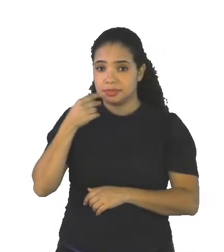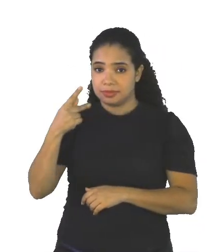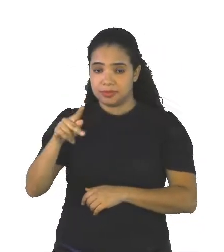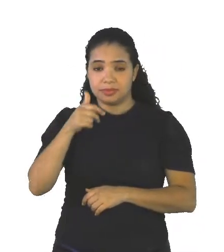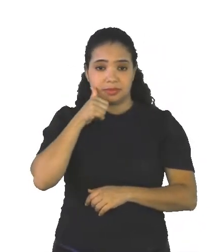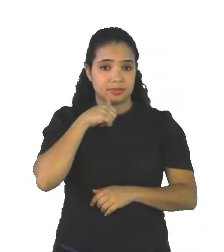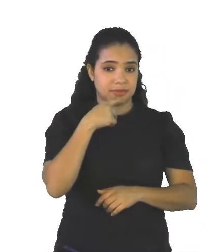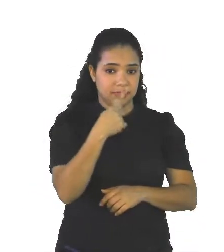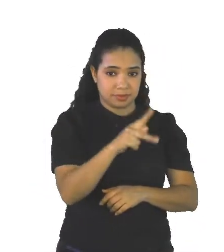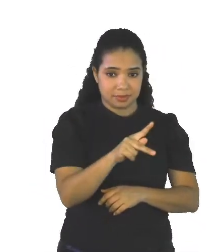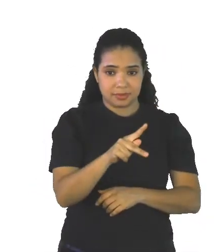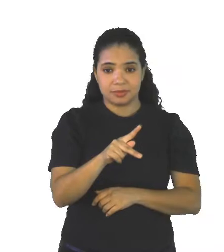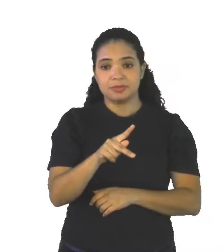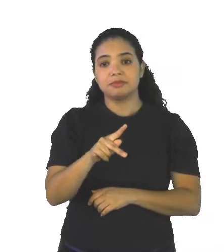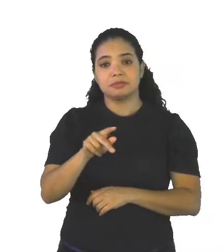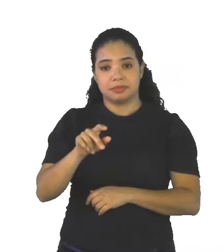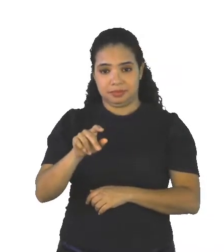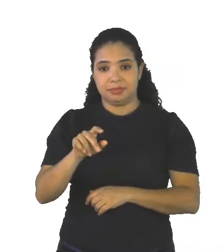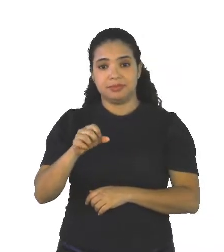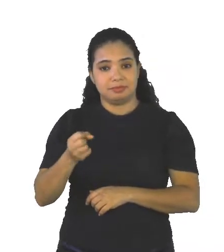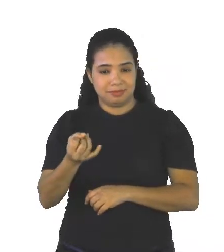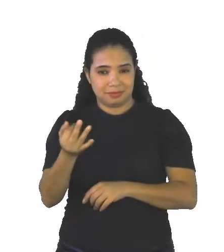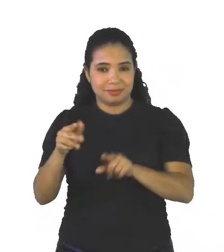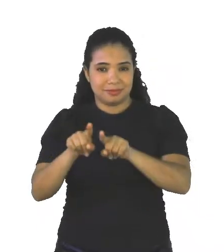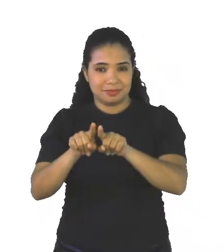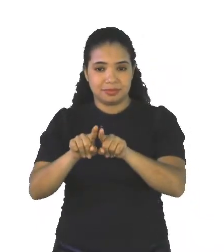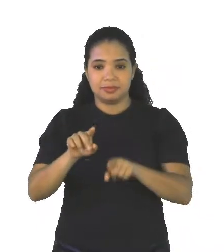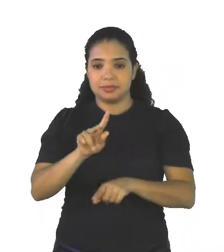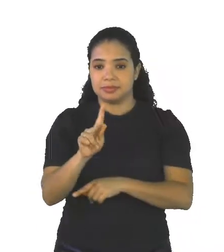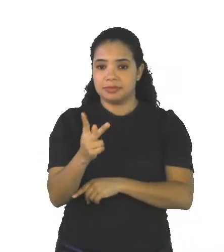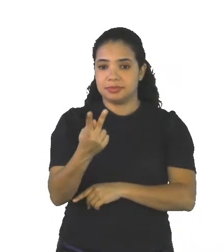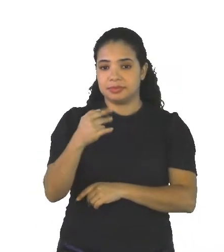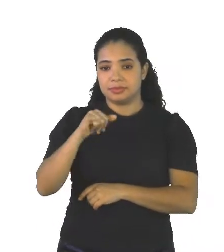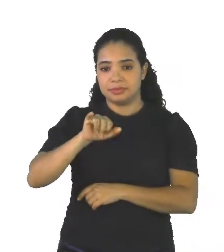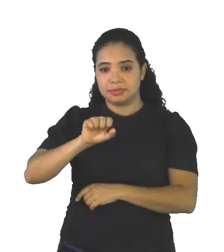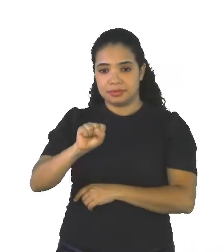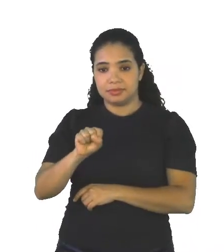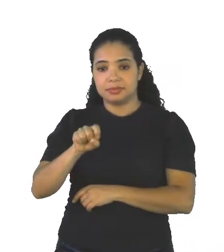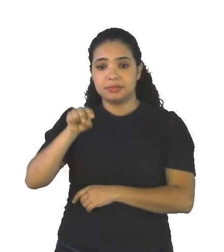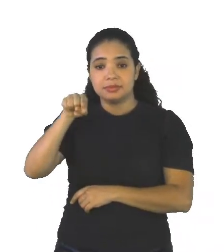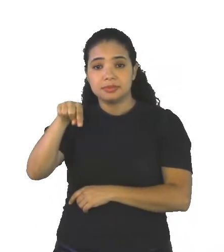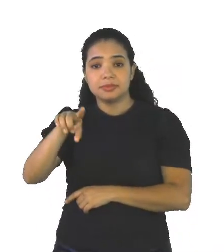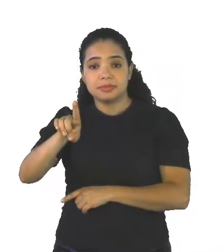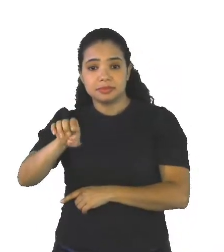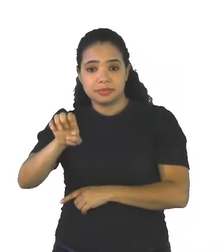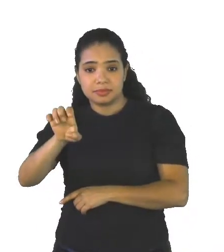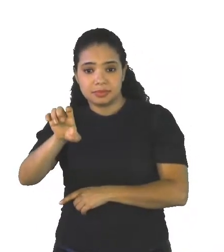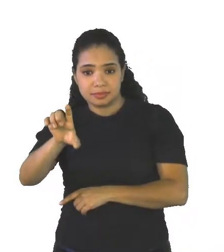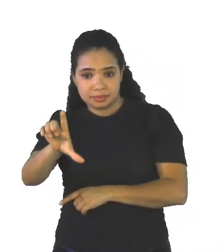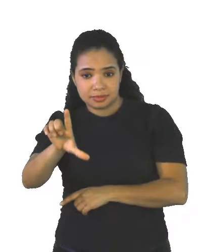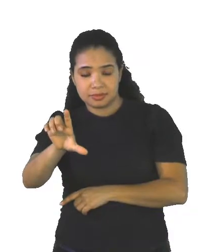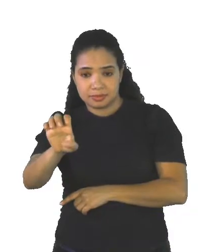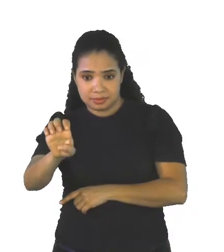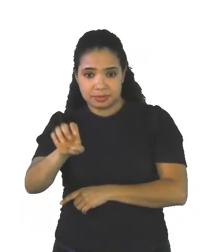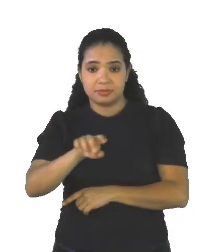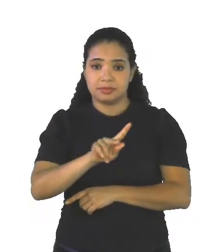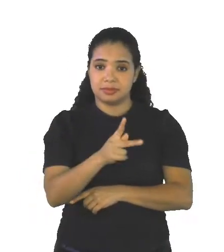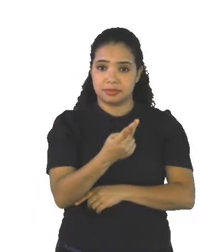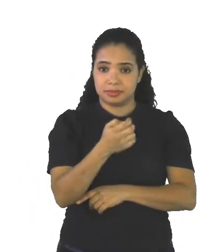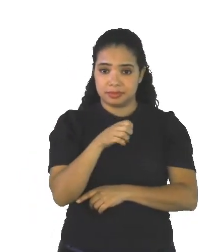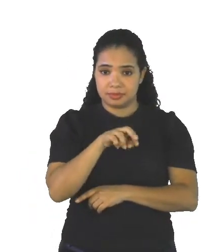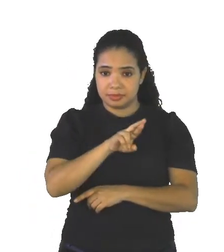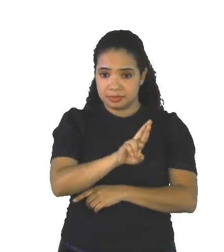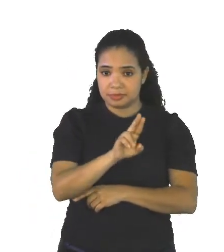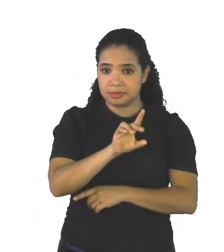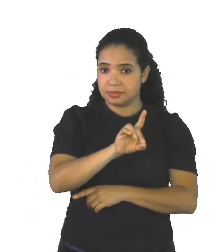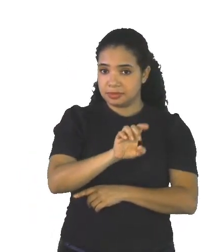suas His, dele Her, dela Its, dele ou dela Para